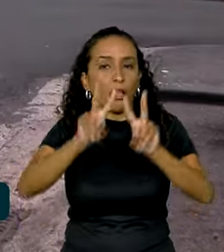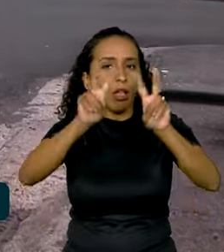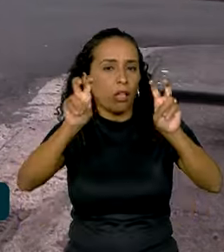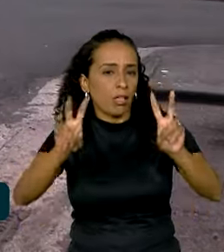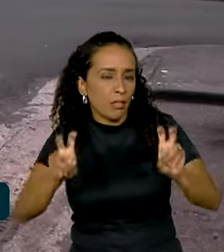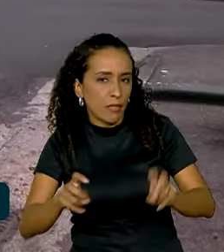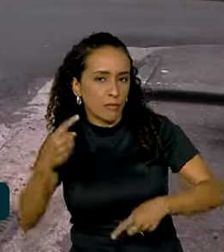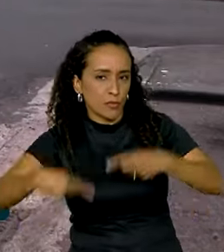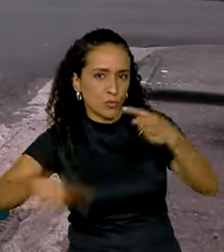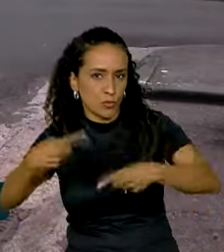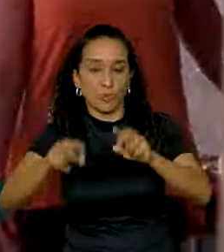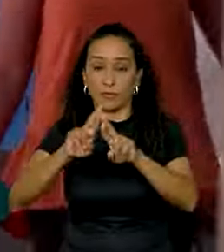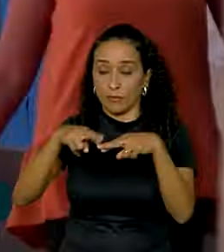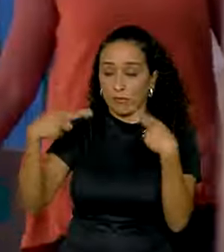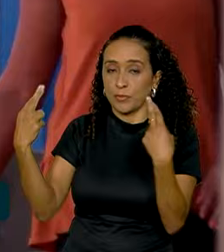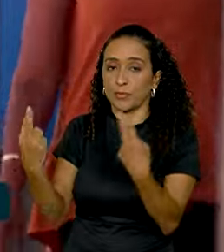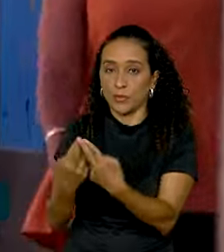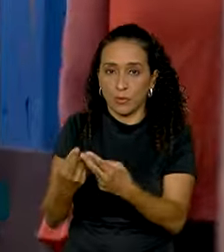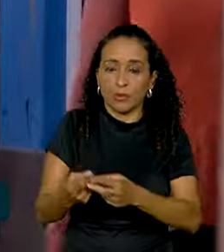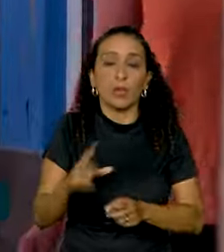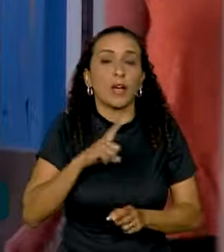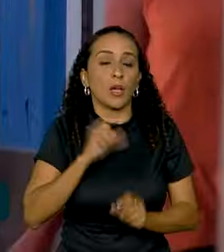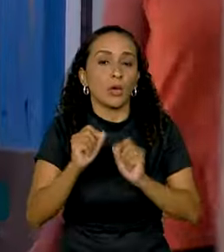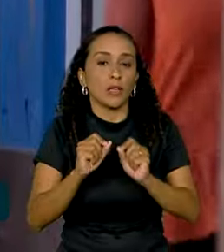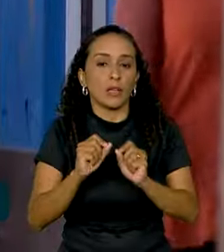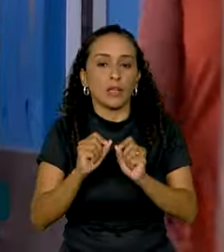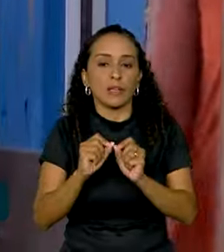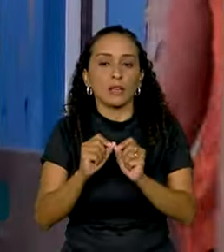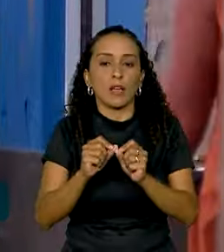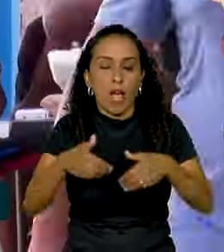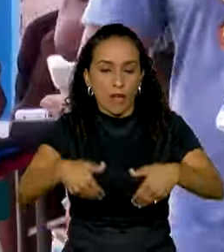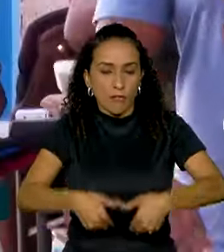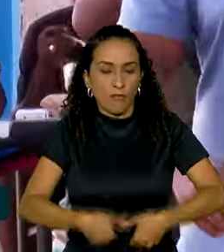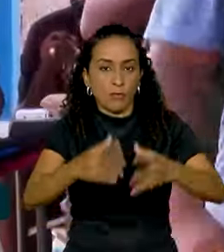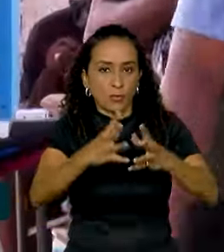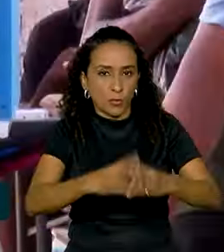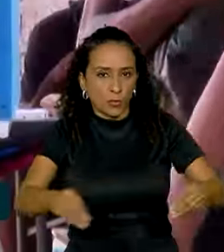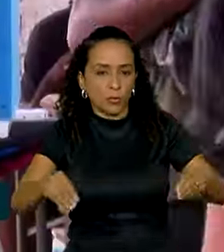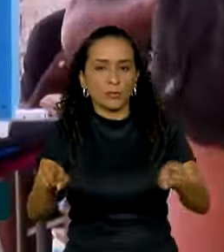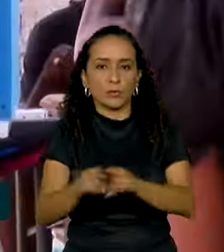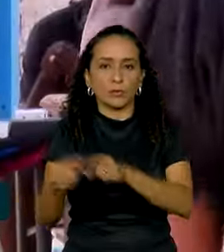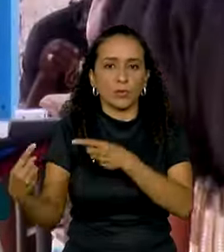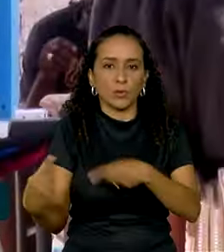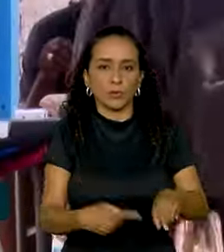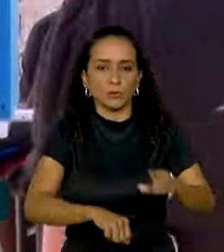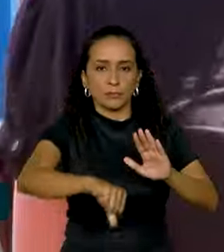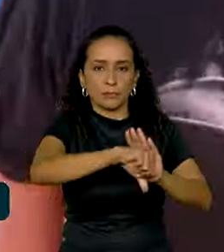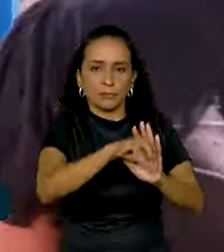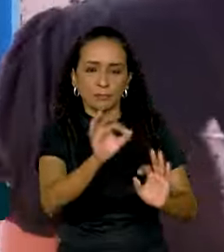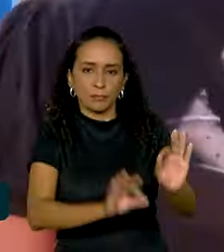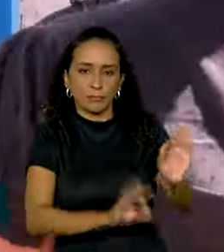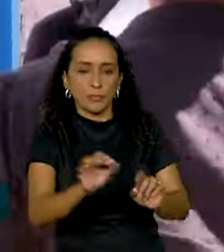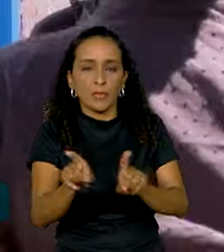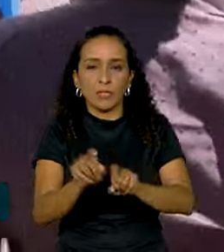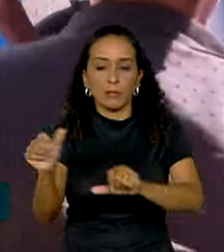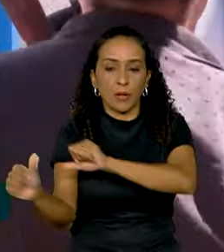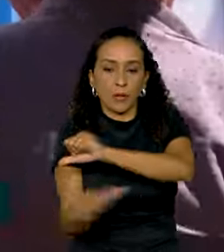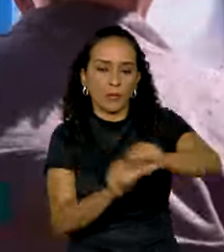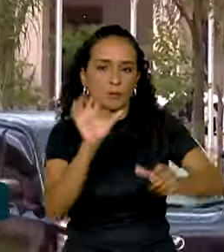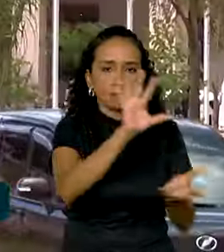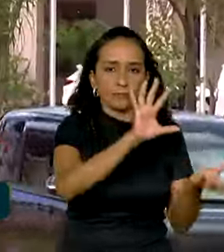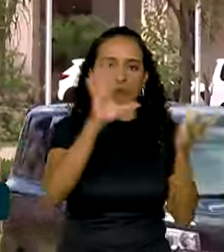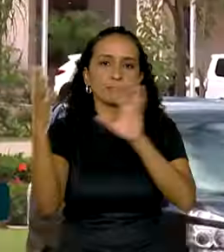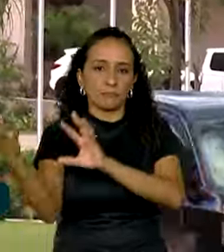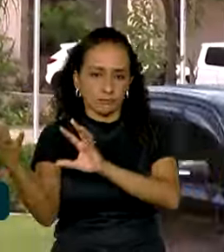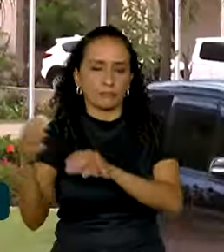ser debatidos nas reuniões está a erradicação da fome, o combate ao crime organizado e a mudança do clima.